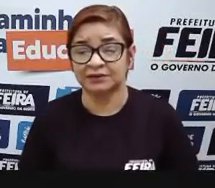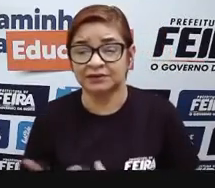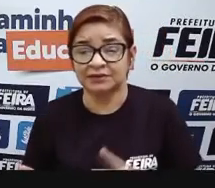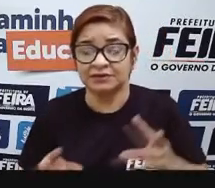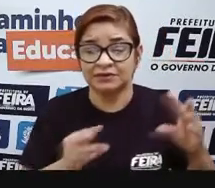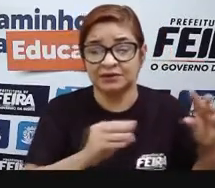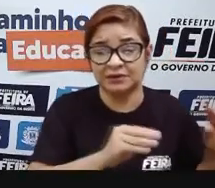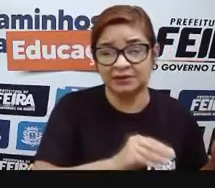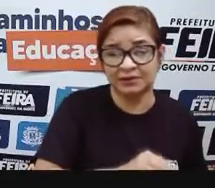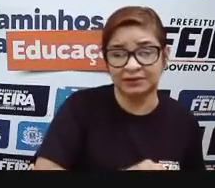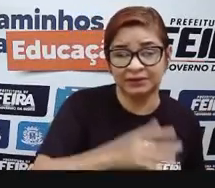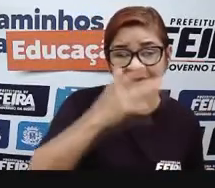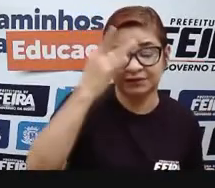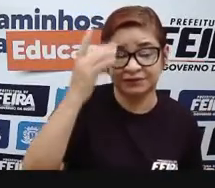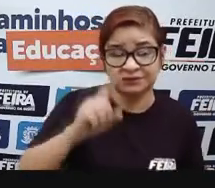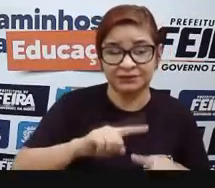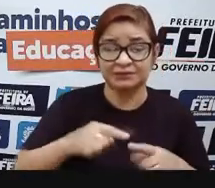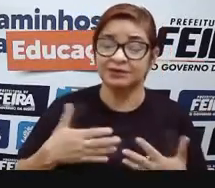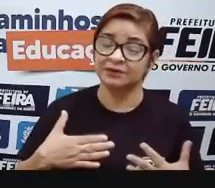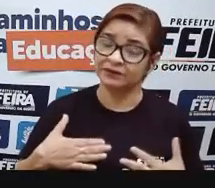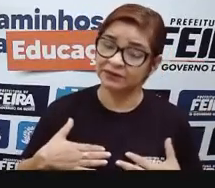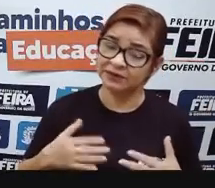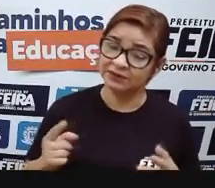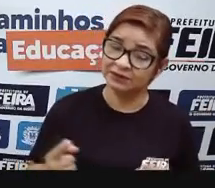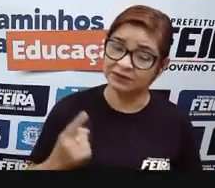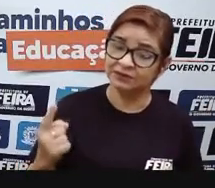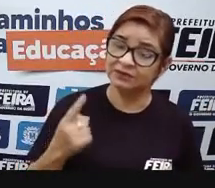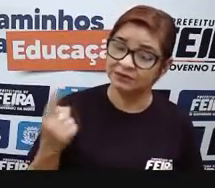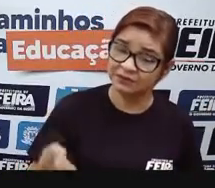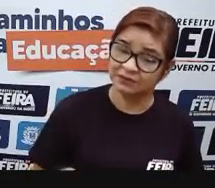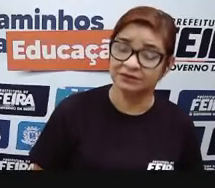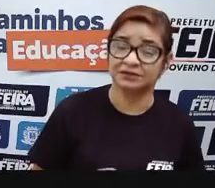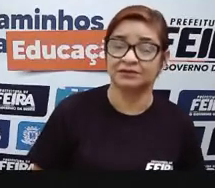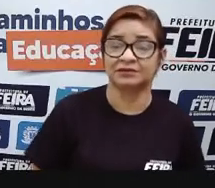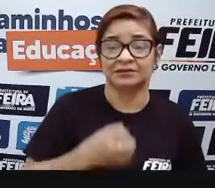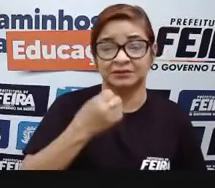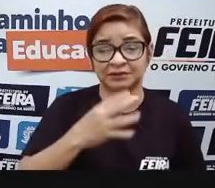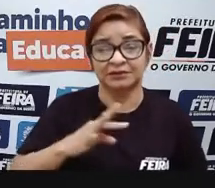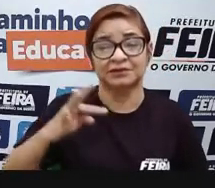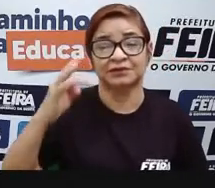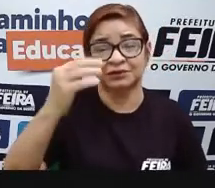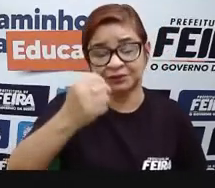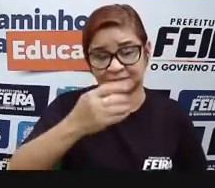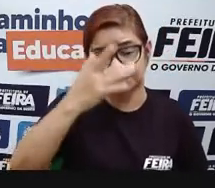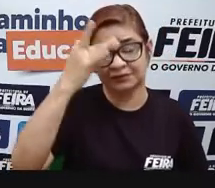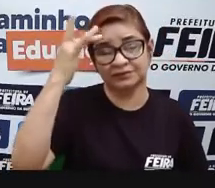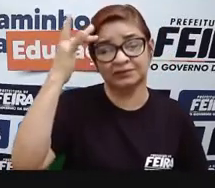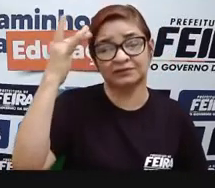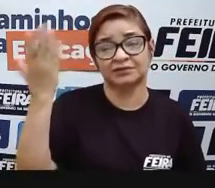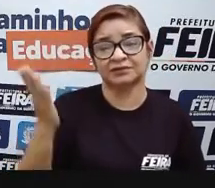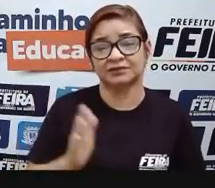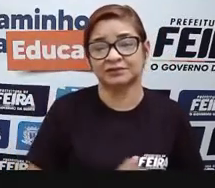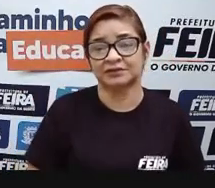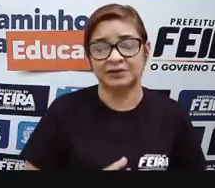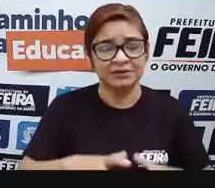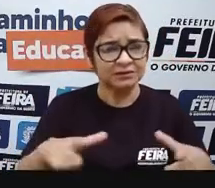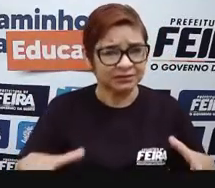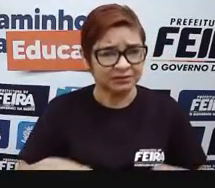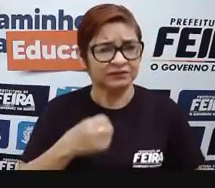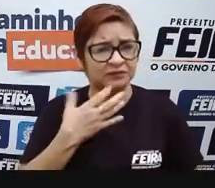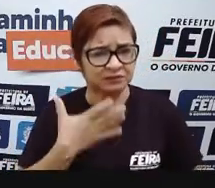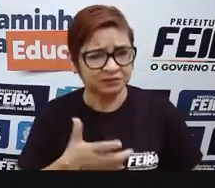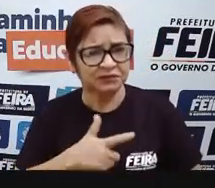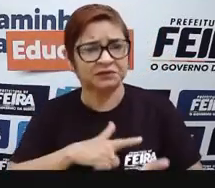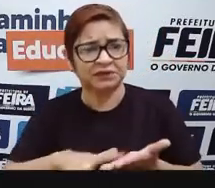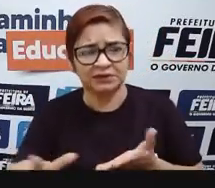ficou eu aqui, ficou melhor pra mim. Eu quero que melhore pra todo mundo. Isso, mas a locomoção aqui, o espaço ficou melhor, né? Ficou